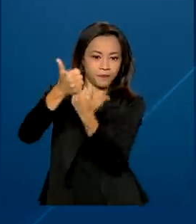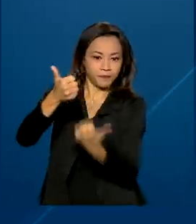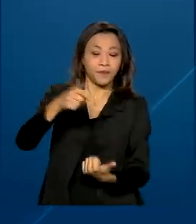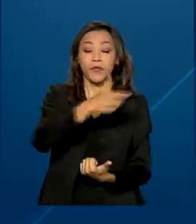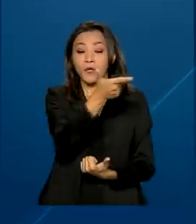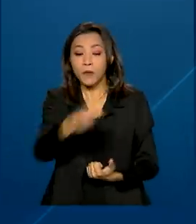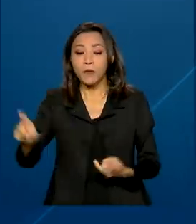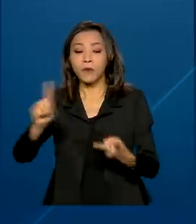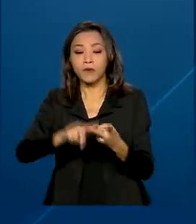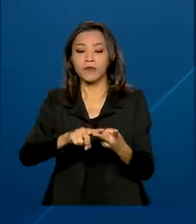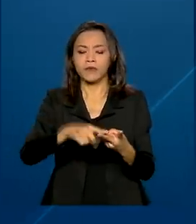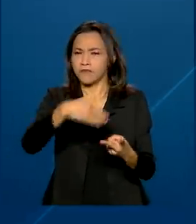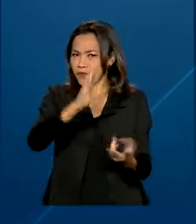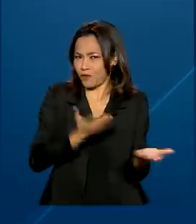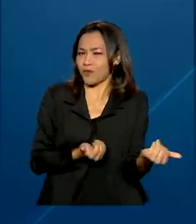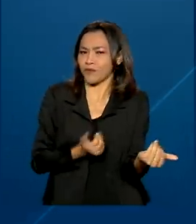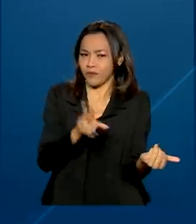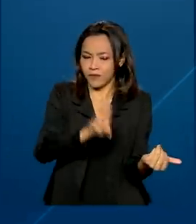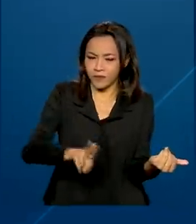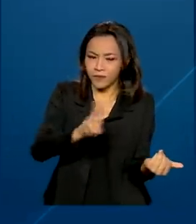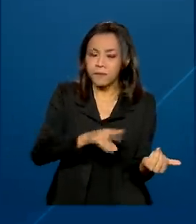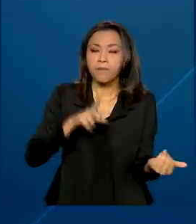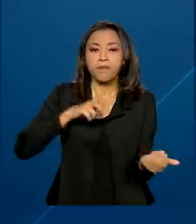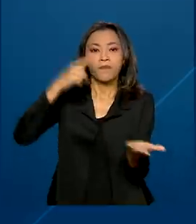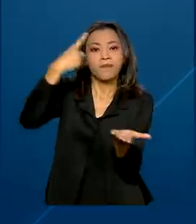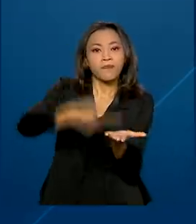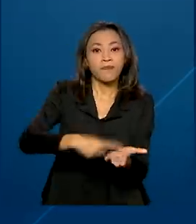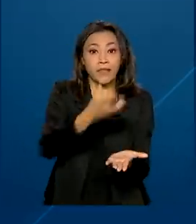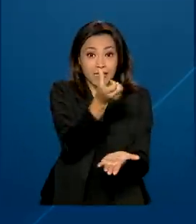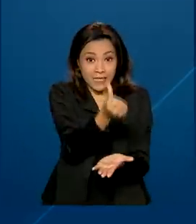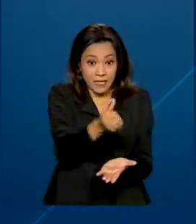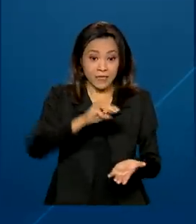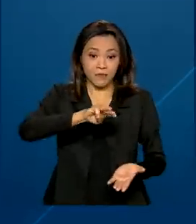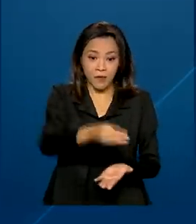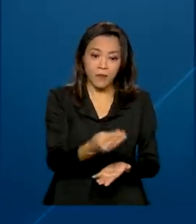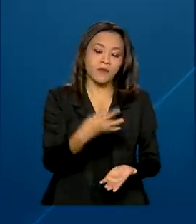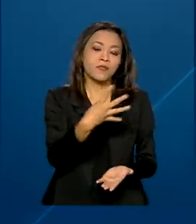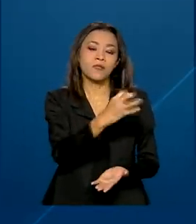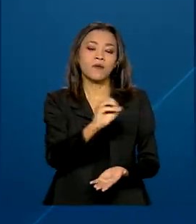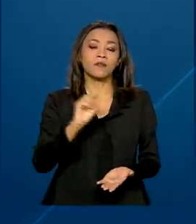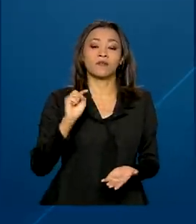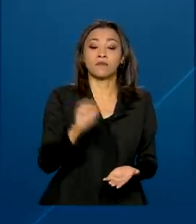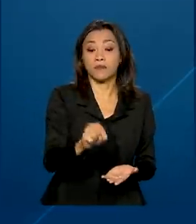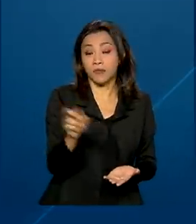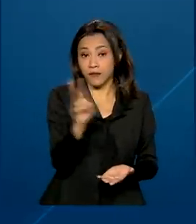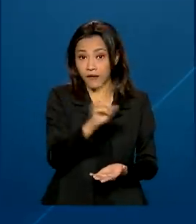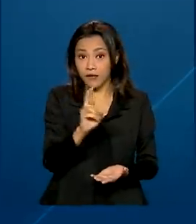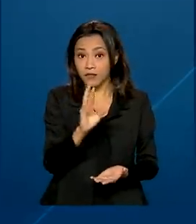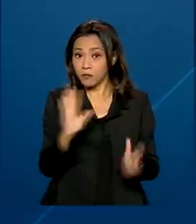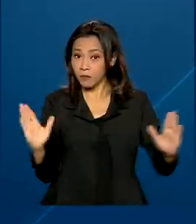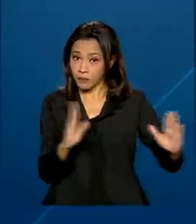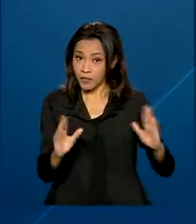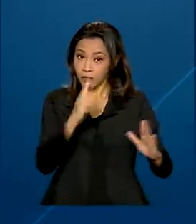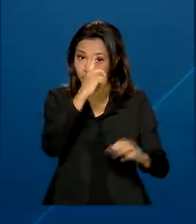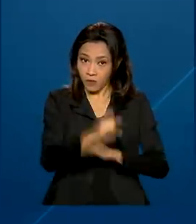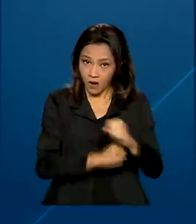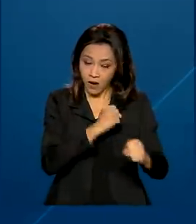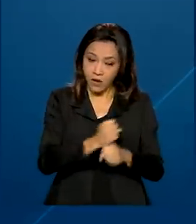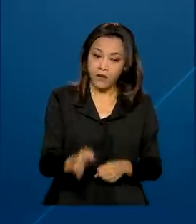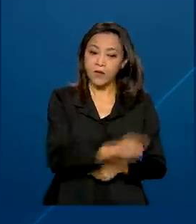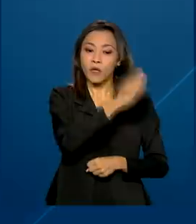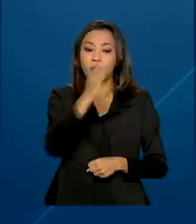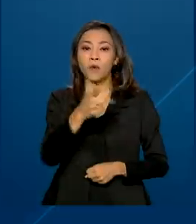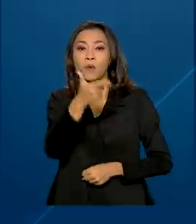praticada entre jovens. O acordo prevê mais de 6 milhões e 400 mil reais por um ano. Tem também o